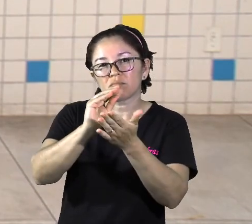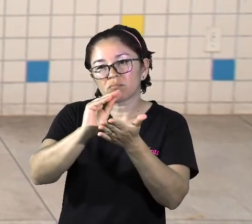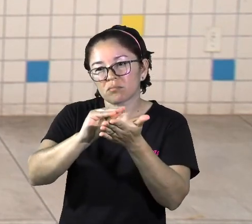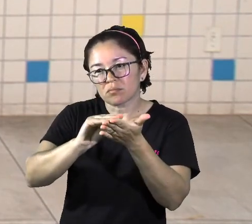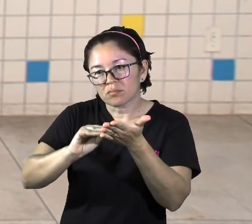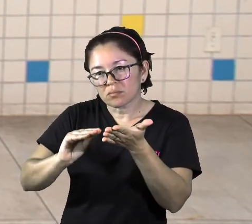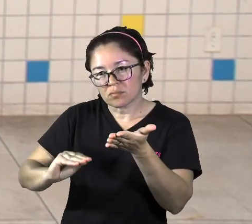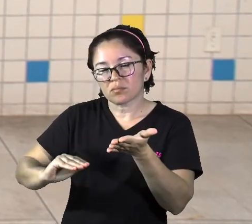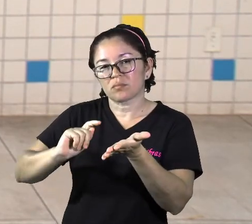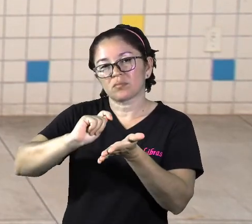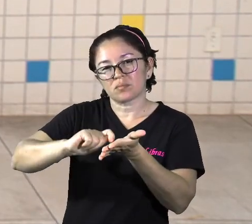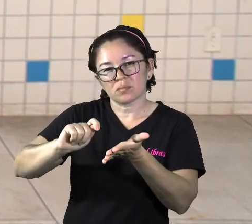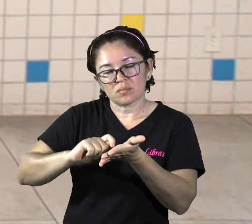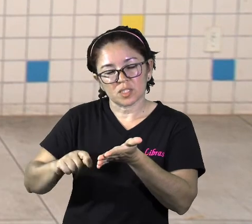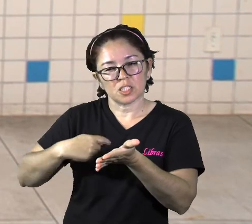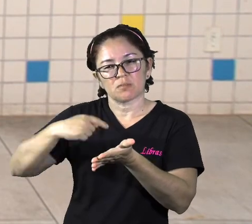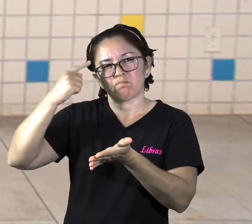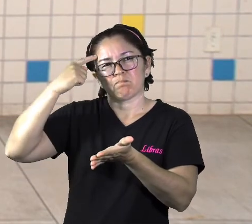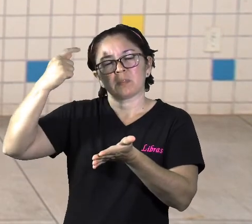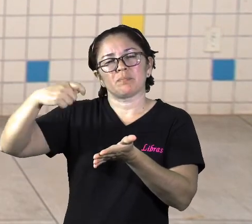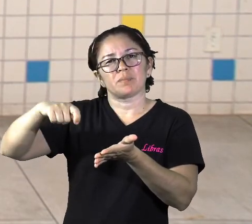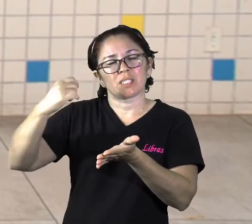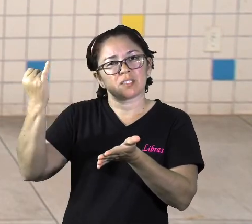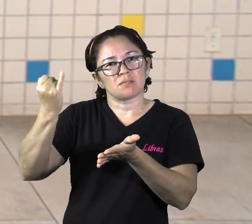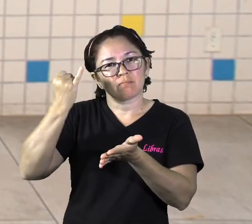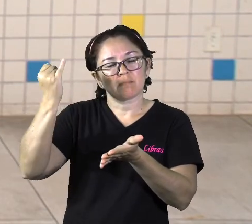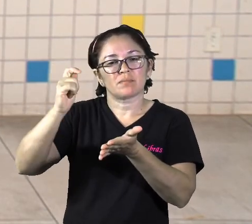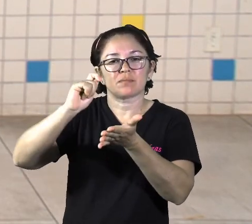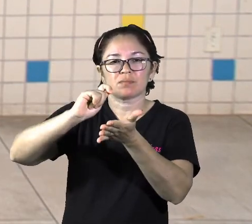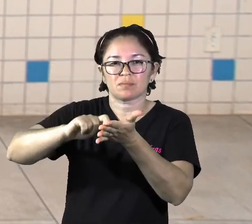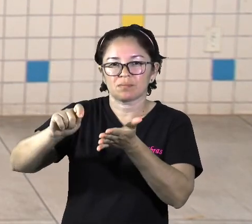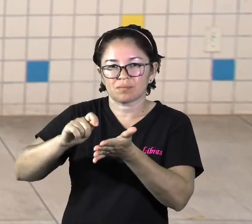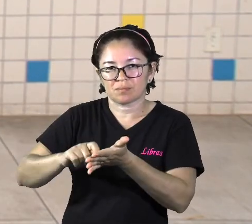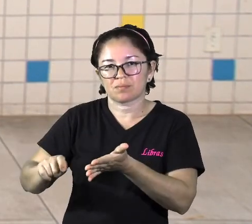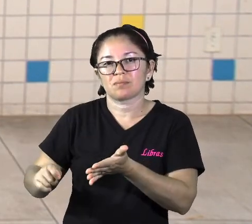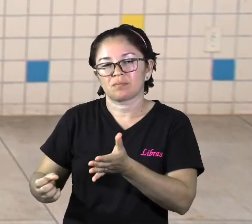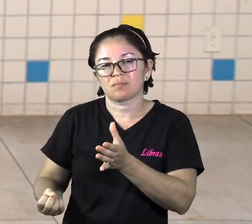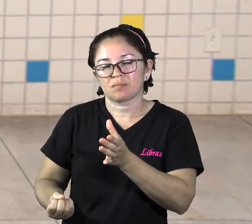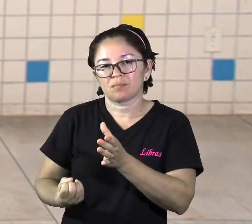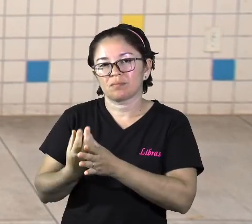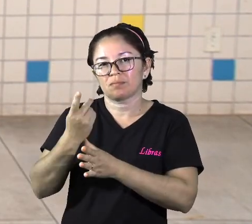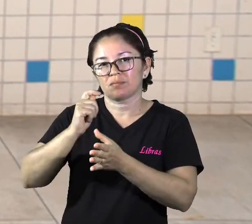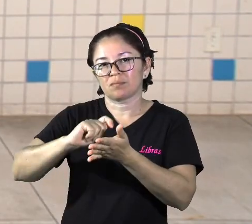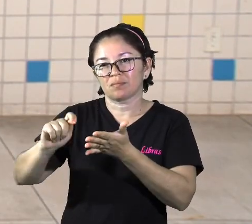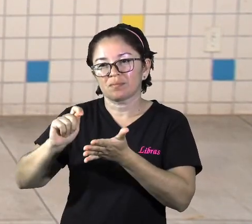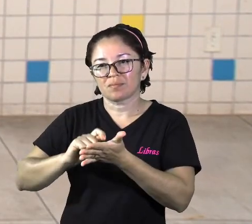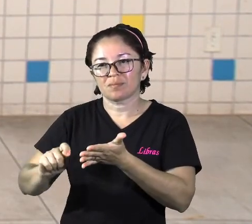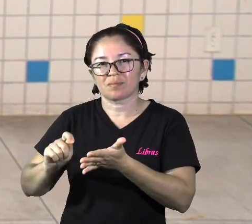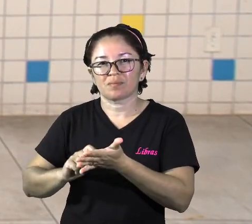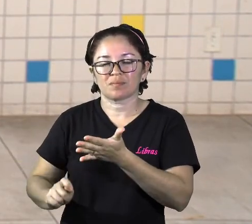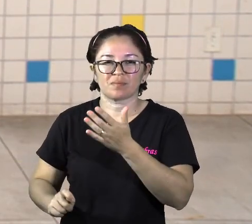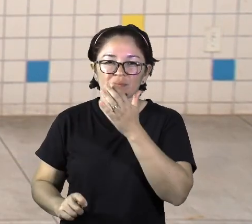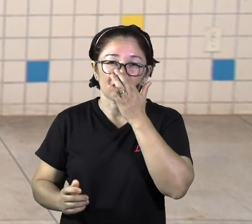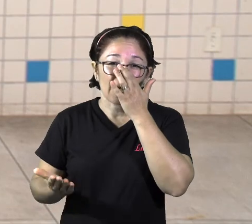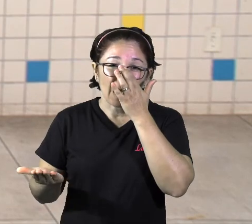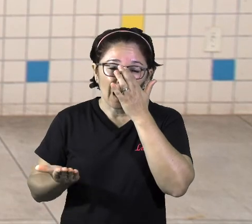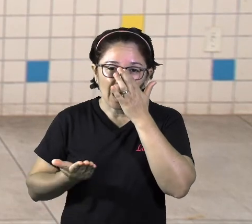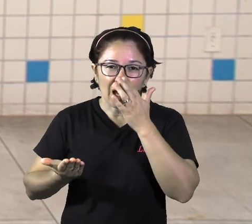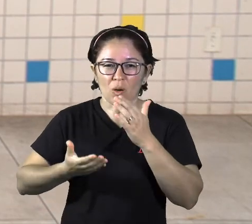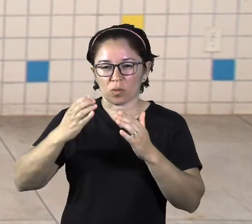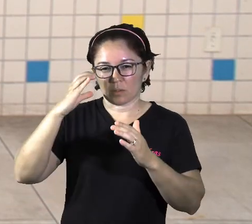que motivou o homem a criar o sistema de escrita. Atualmente, graças aos avanços